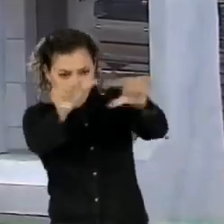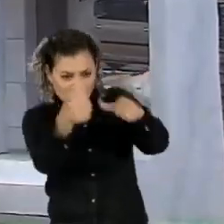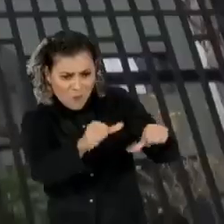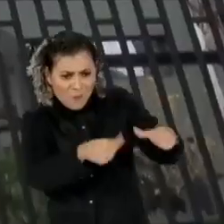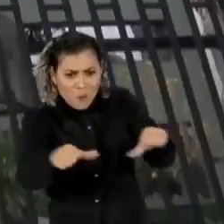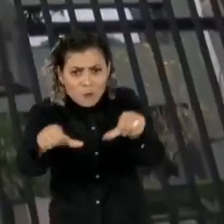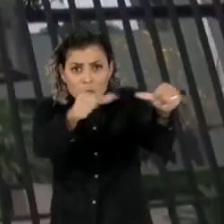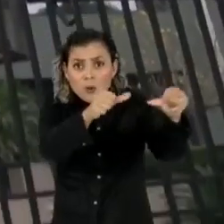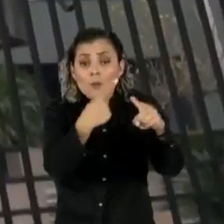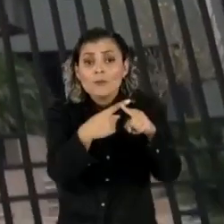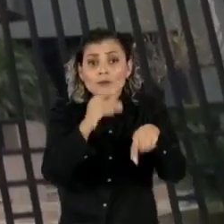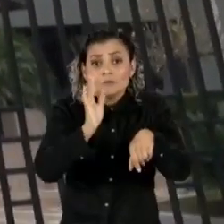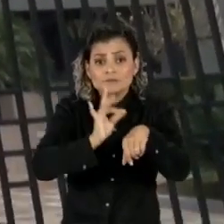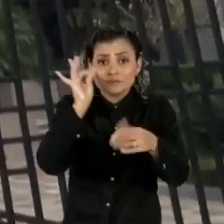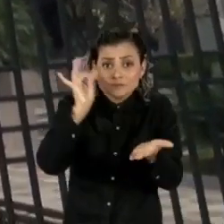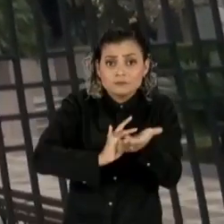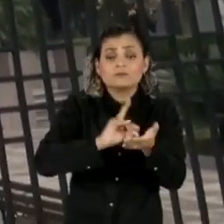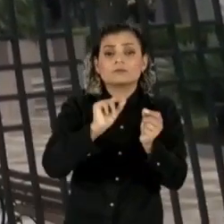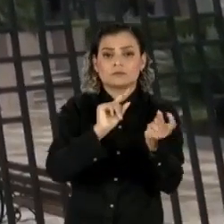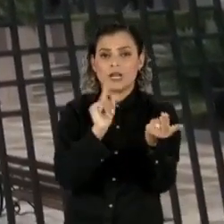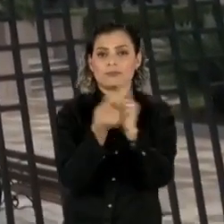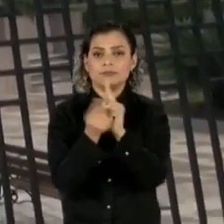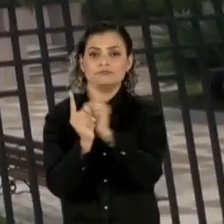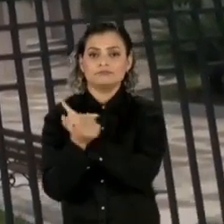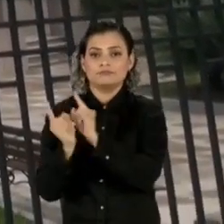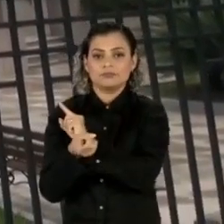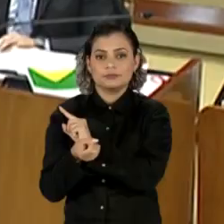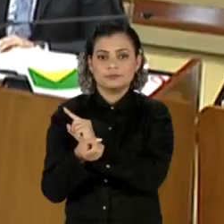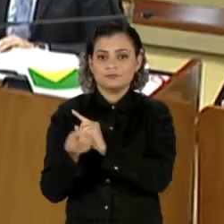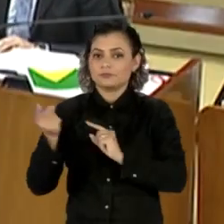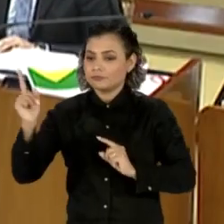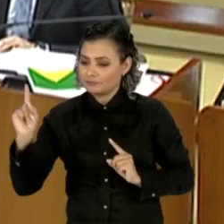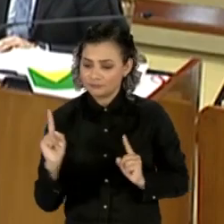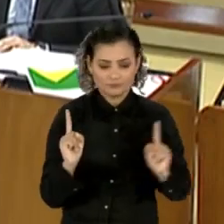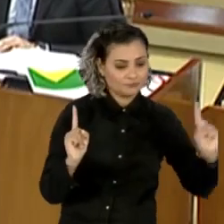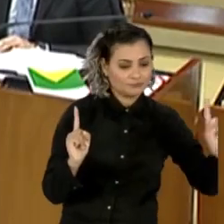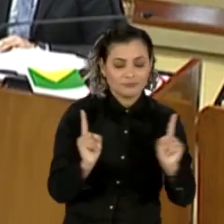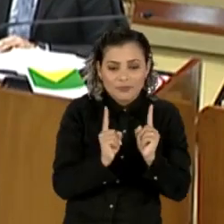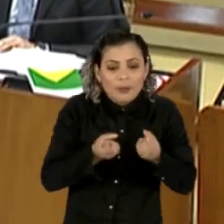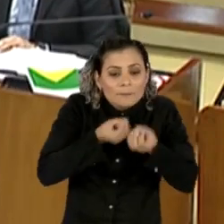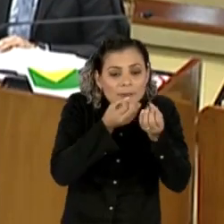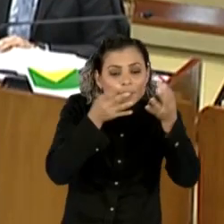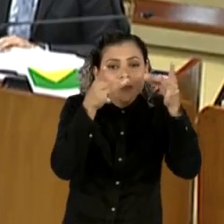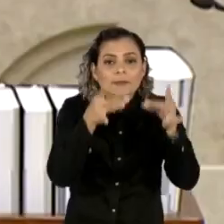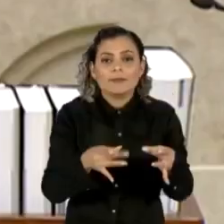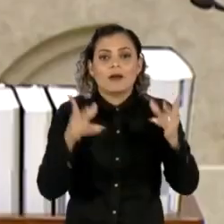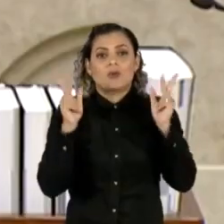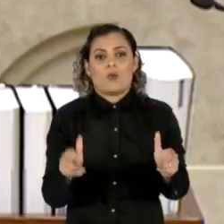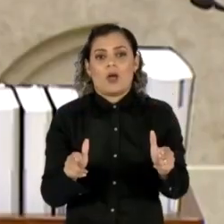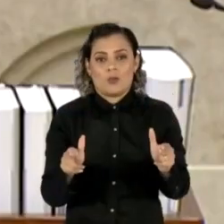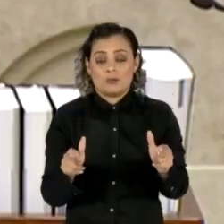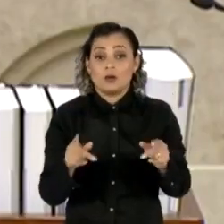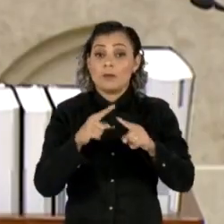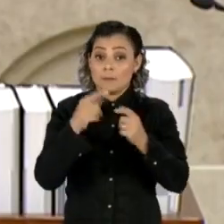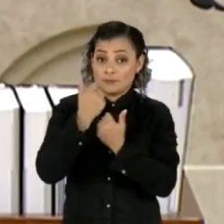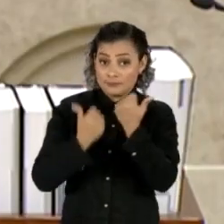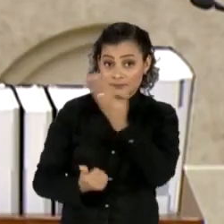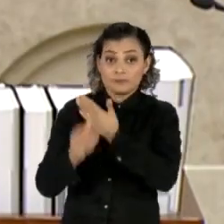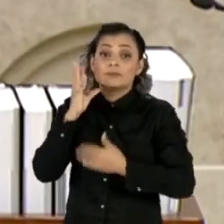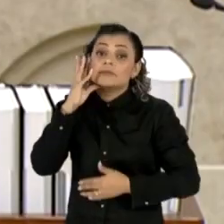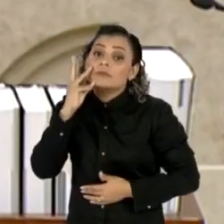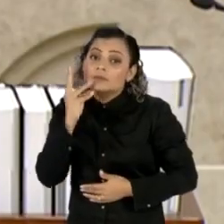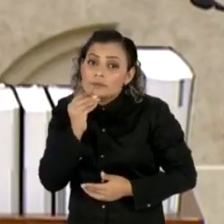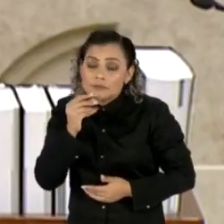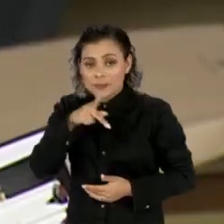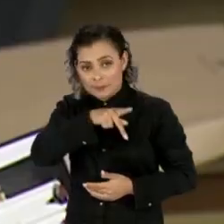delatados apresentaram as alegações finais ao mesmo tempo. Na sessão desta quarta-feira, votaram os ministros Dias Toffoli,